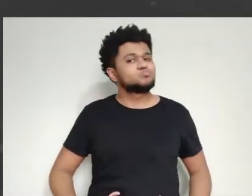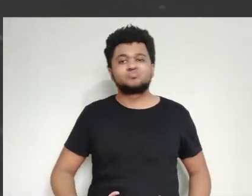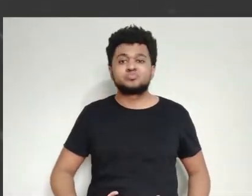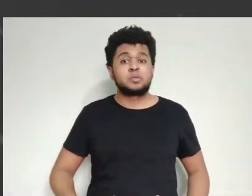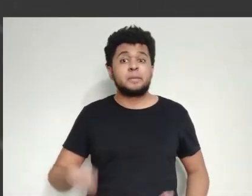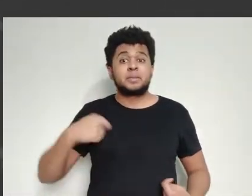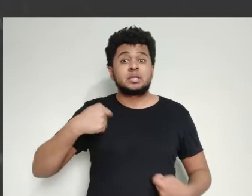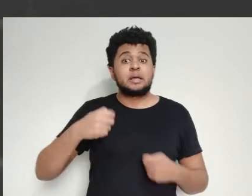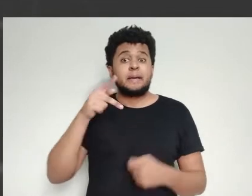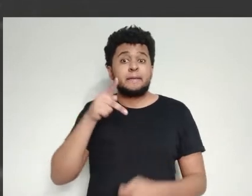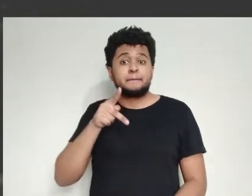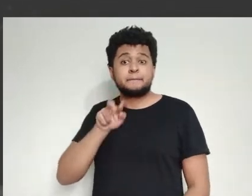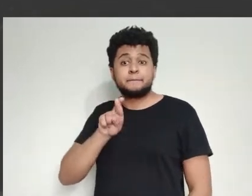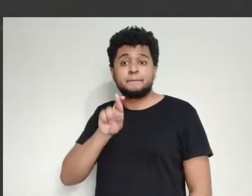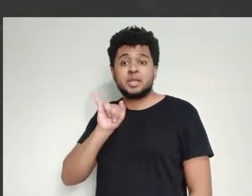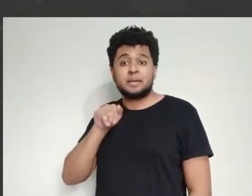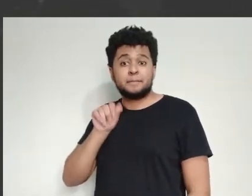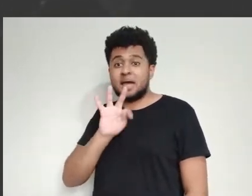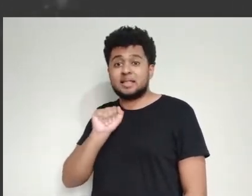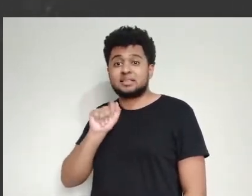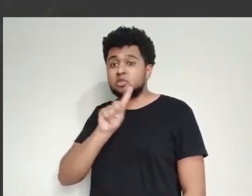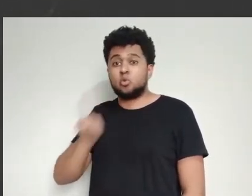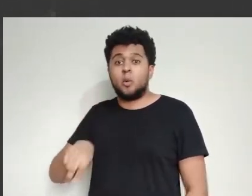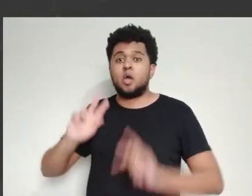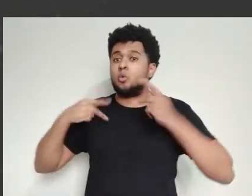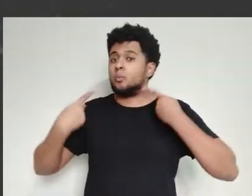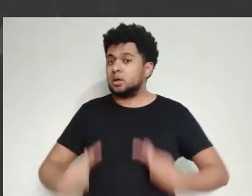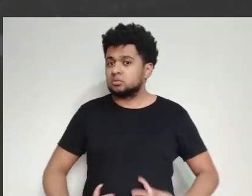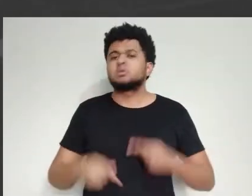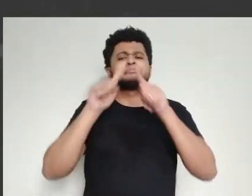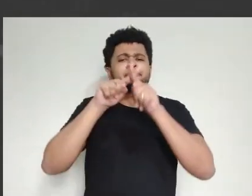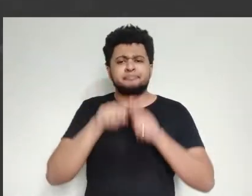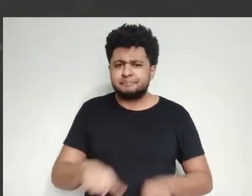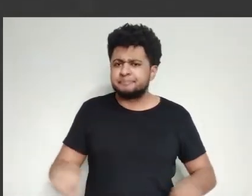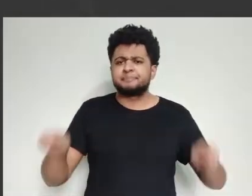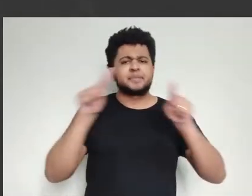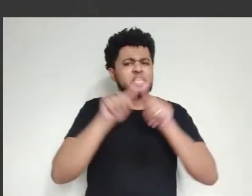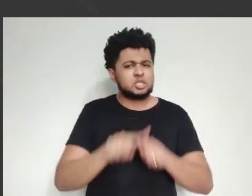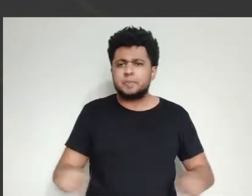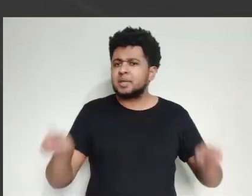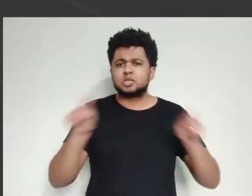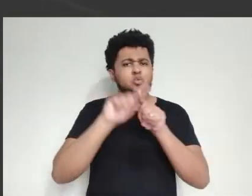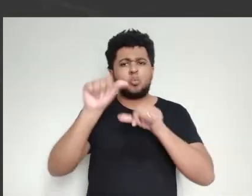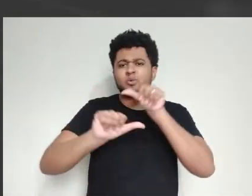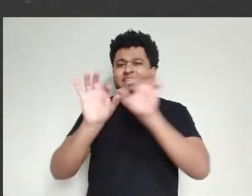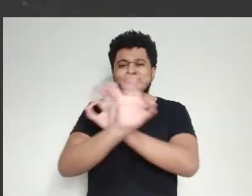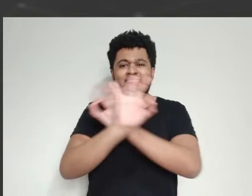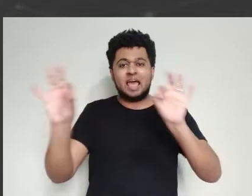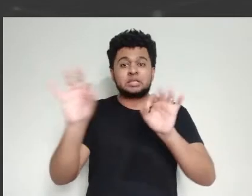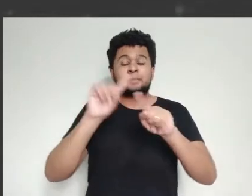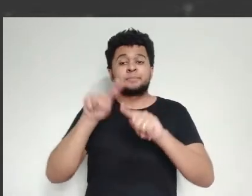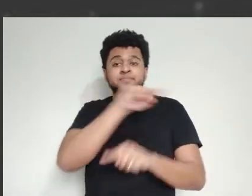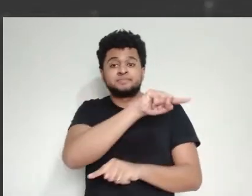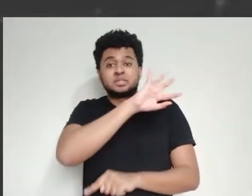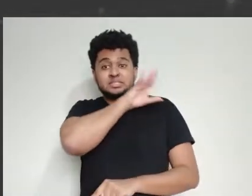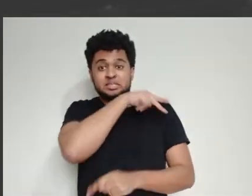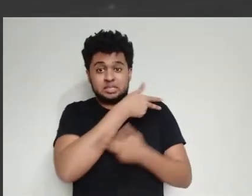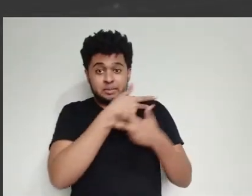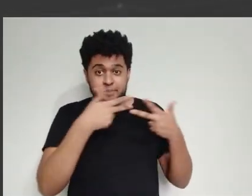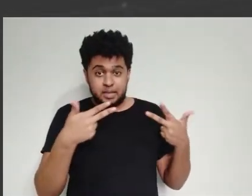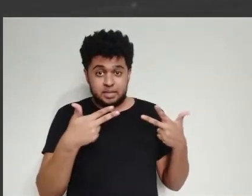avançar nos testes pré-clínicos. Uma vez que você testou uma vacina no camundongo, agora você precisa testar uma vacina